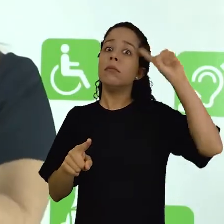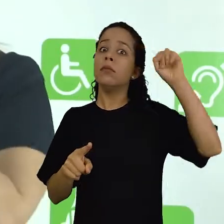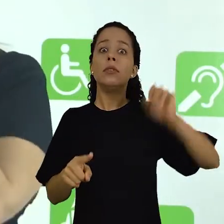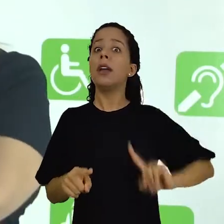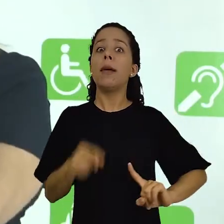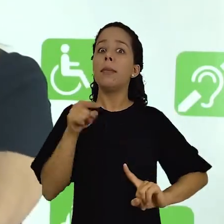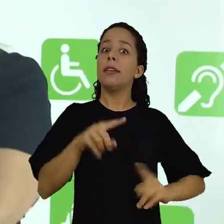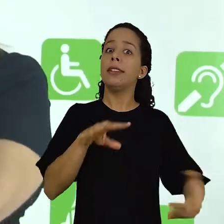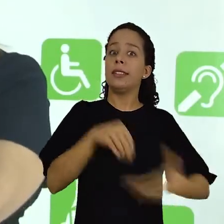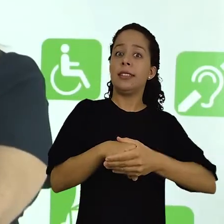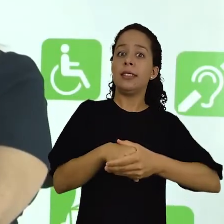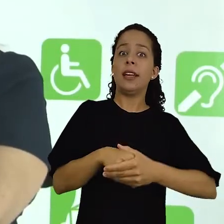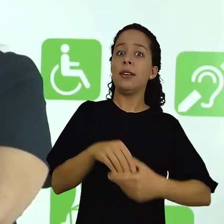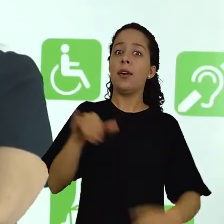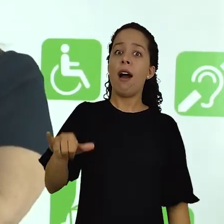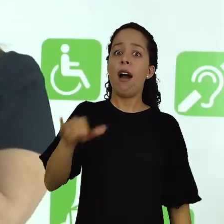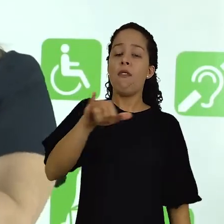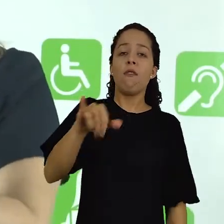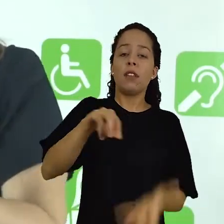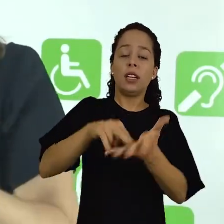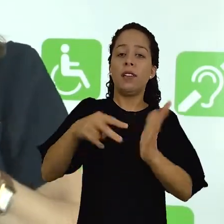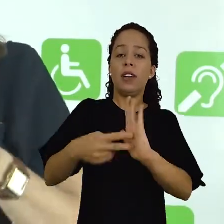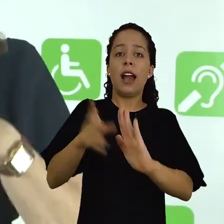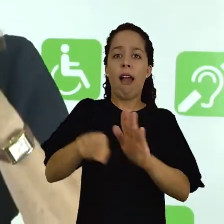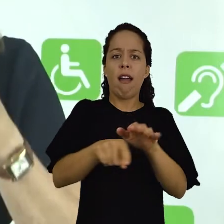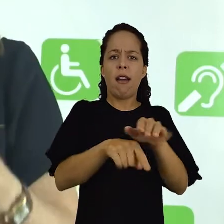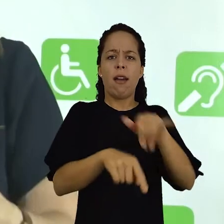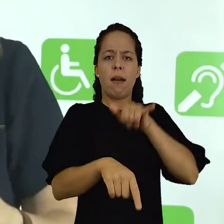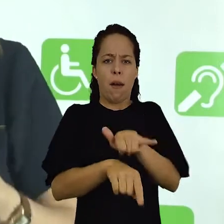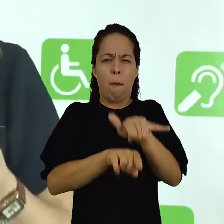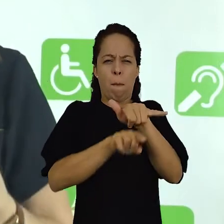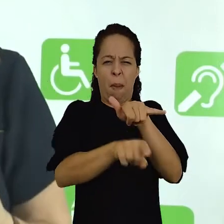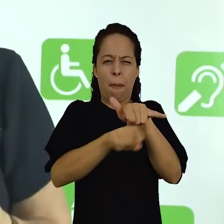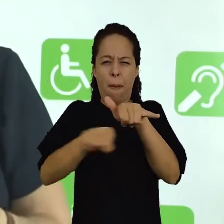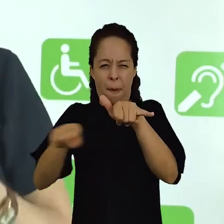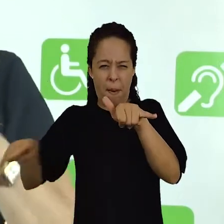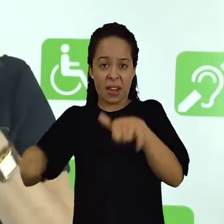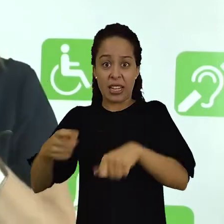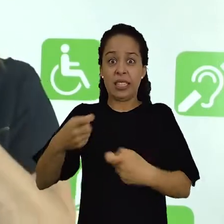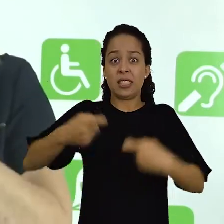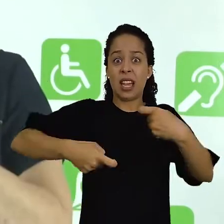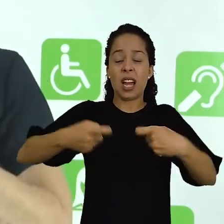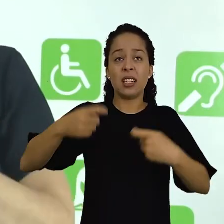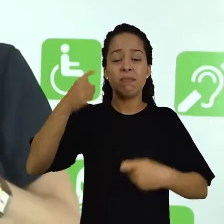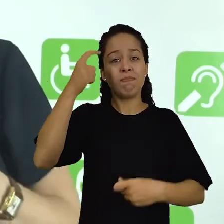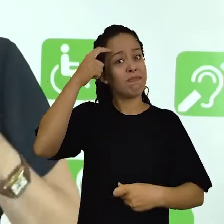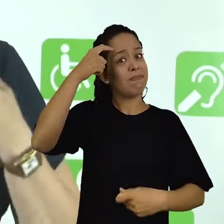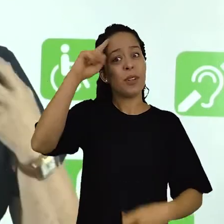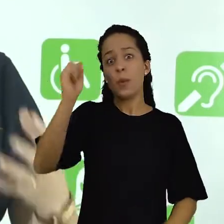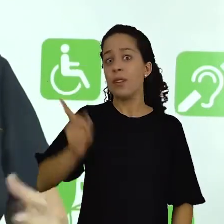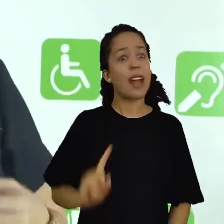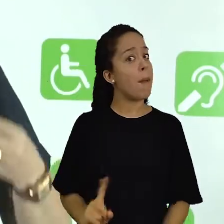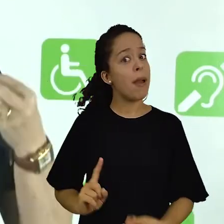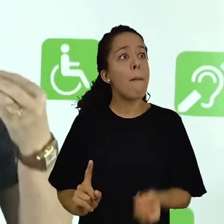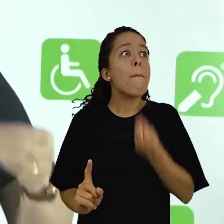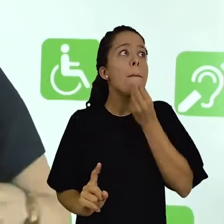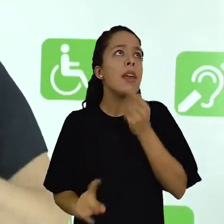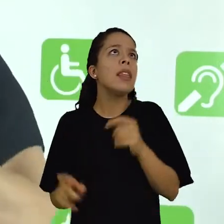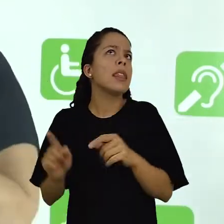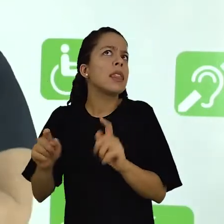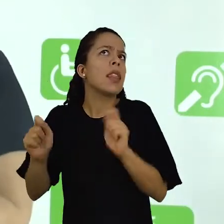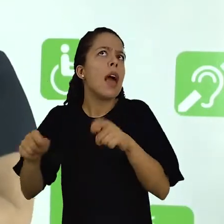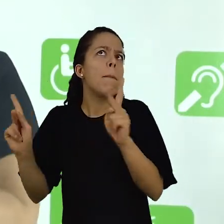expansão pacífica dos povos. Só que ele não pensava em fornecer, de forma nenhuma, uma arma